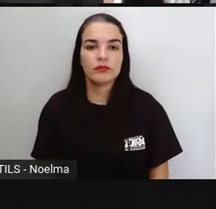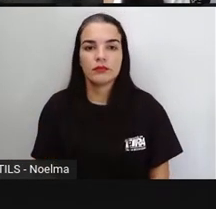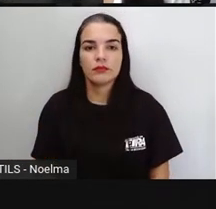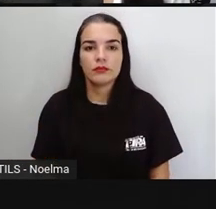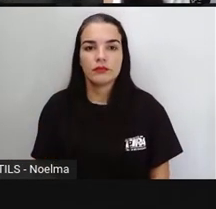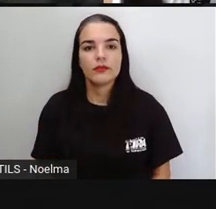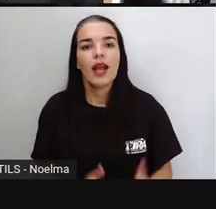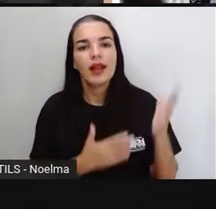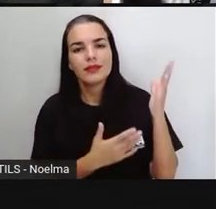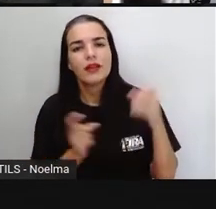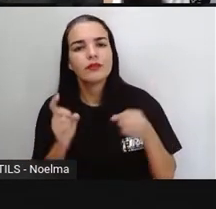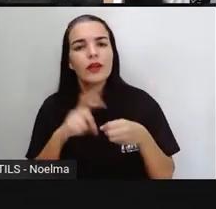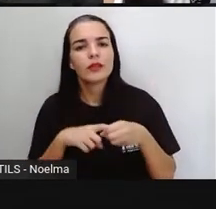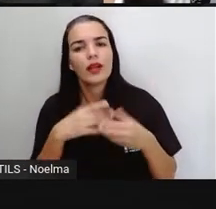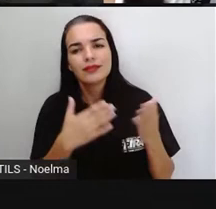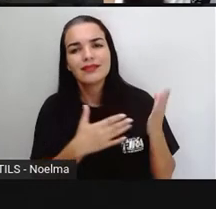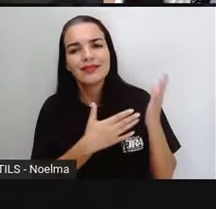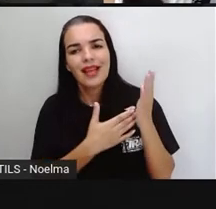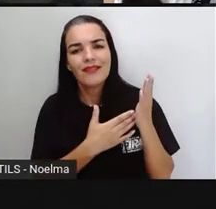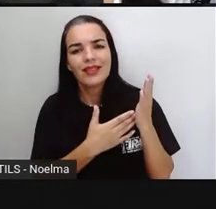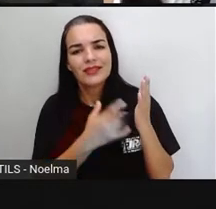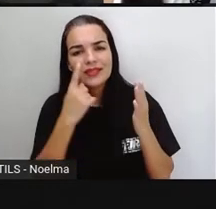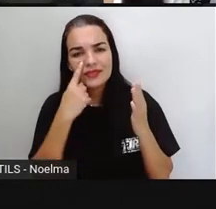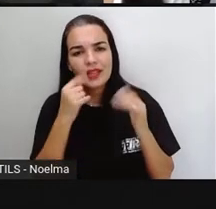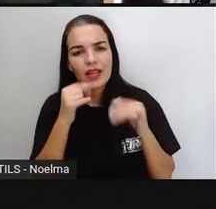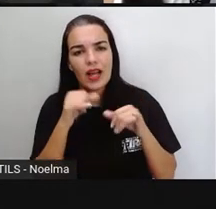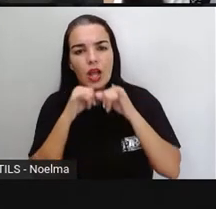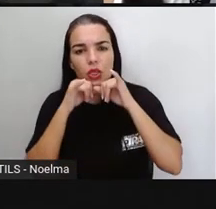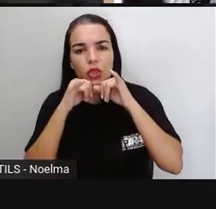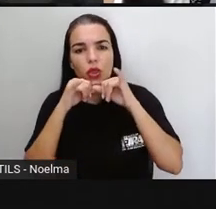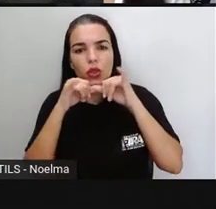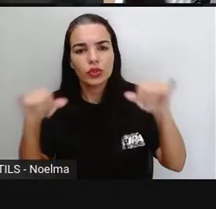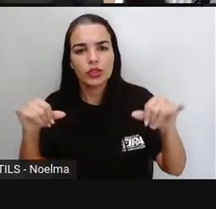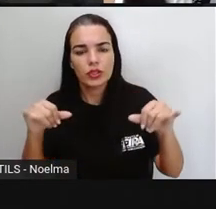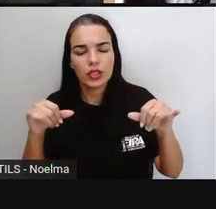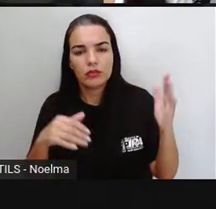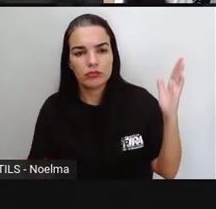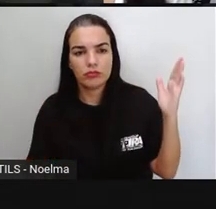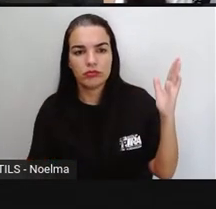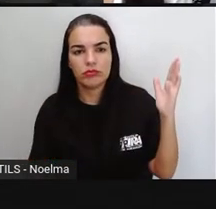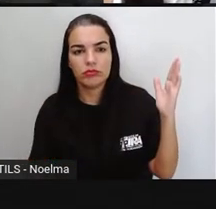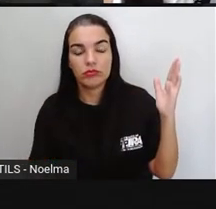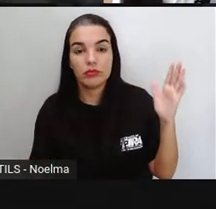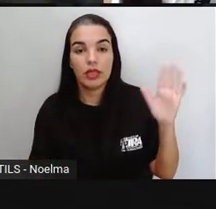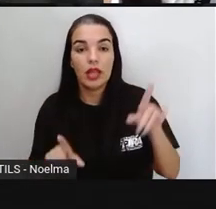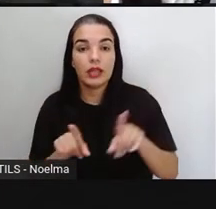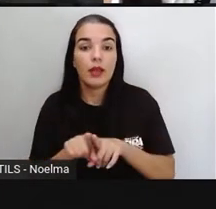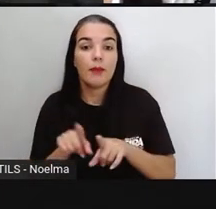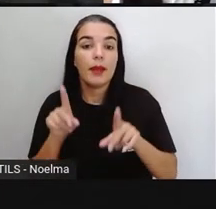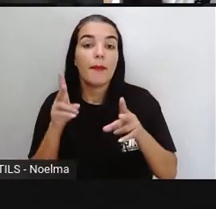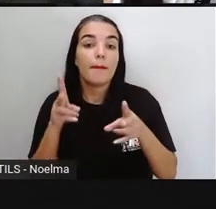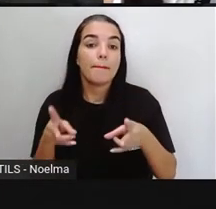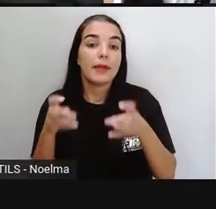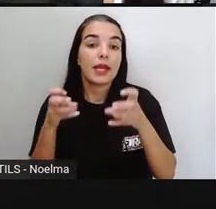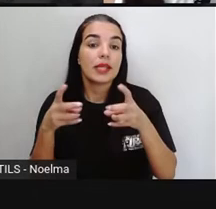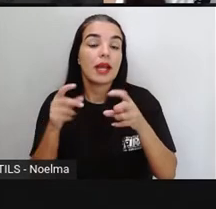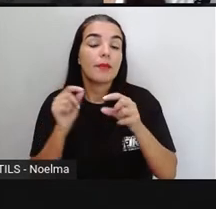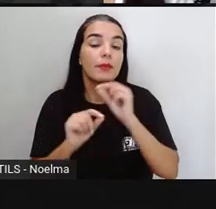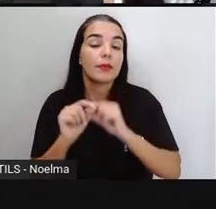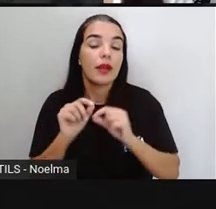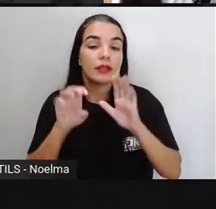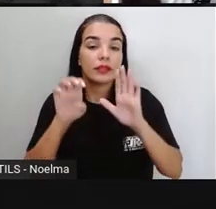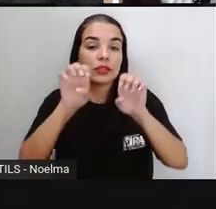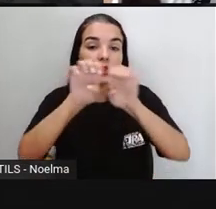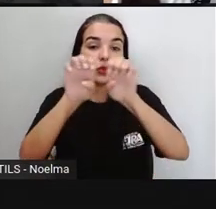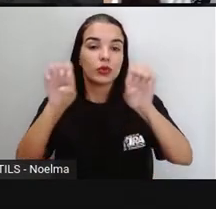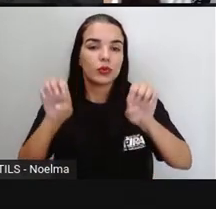E aí a gente volta à notícia que a gente acabou de ler e a gente percebe aí essas estruturas, esses